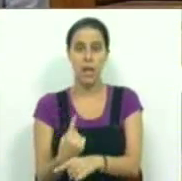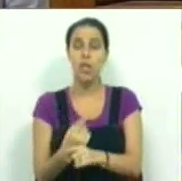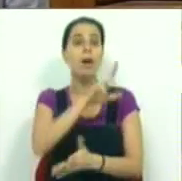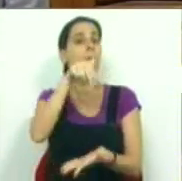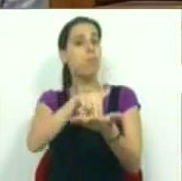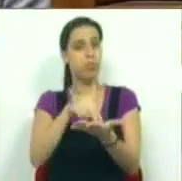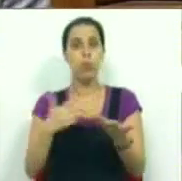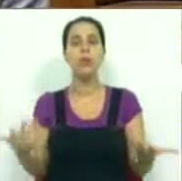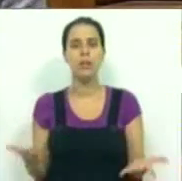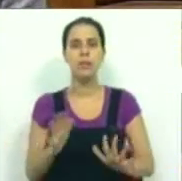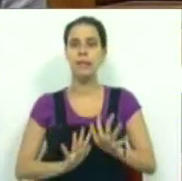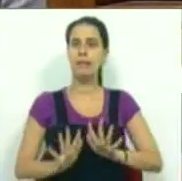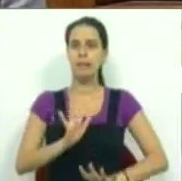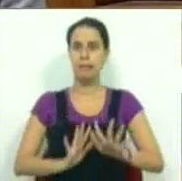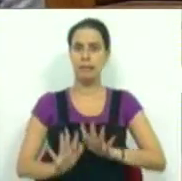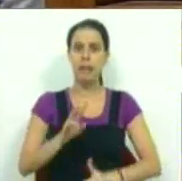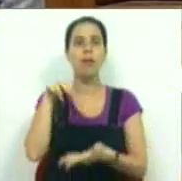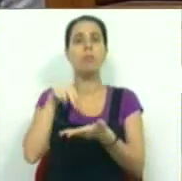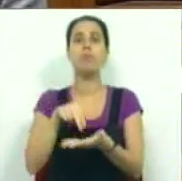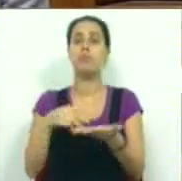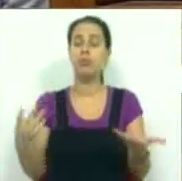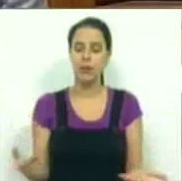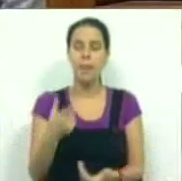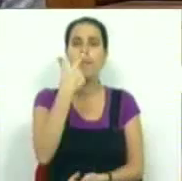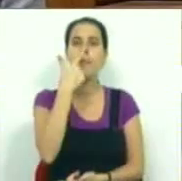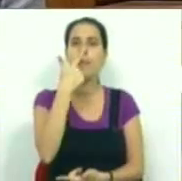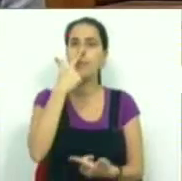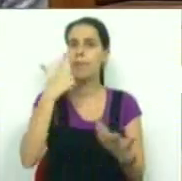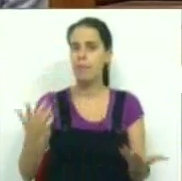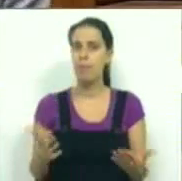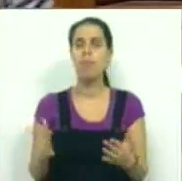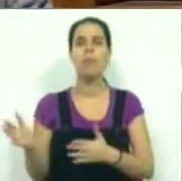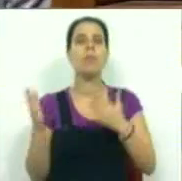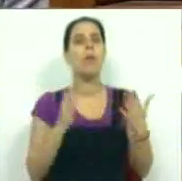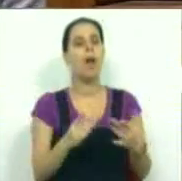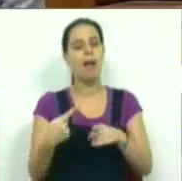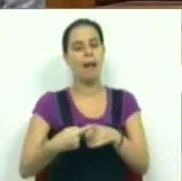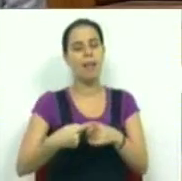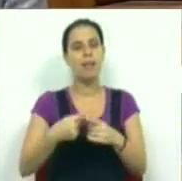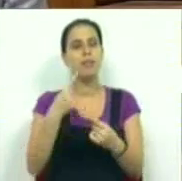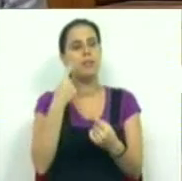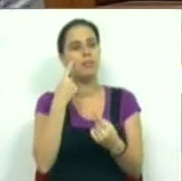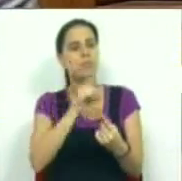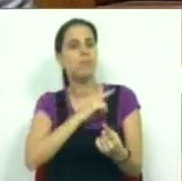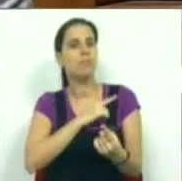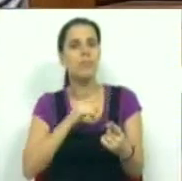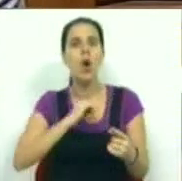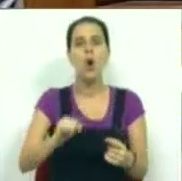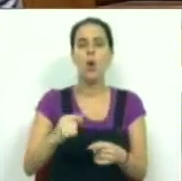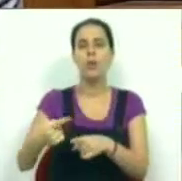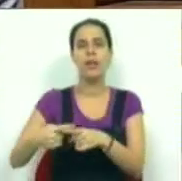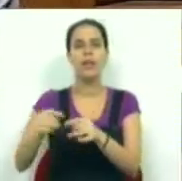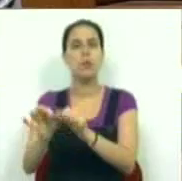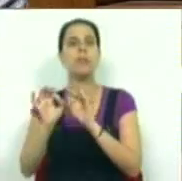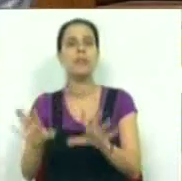Numa posição hesitante, numa posição que prefere o lado do interesse particular contra o lado do